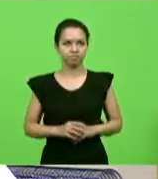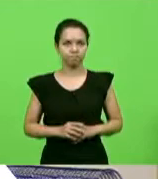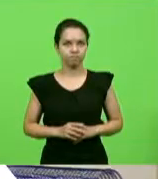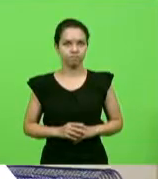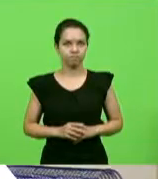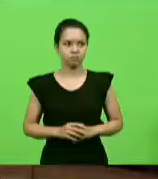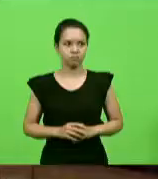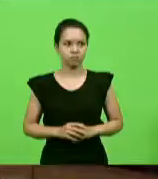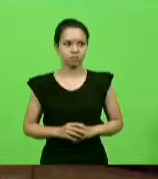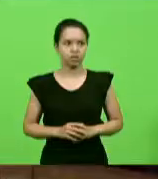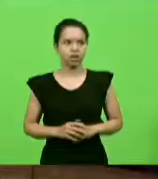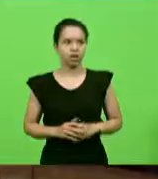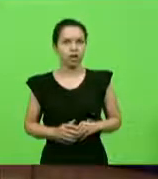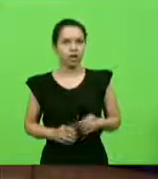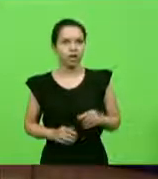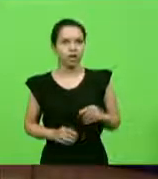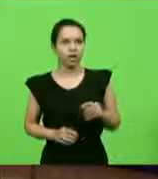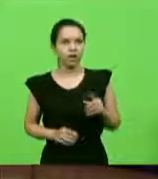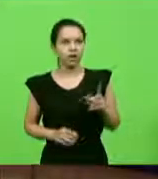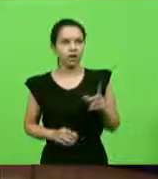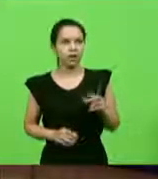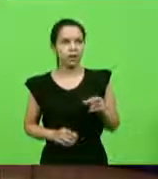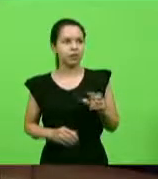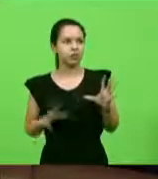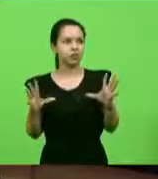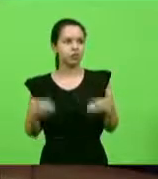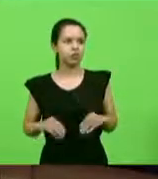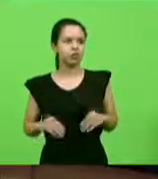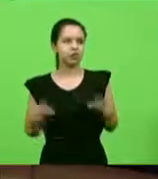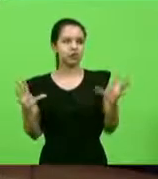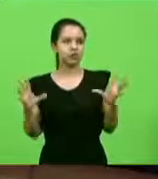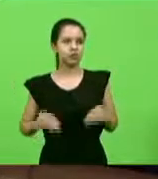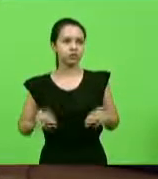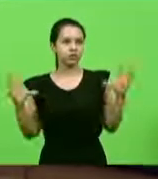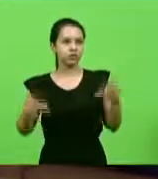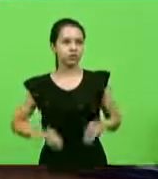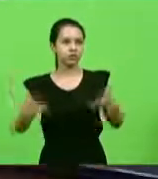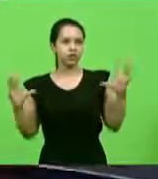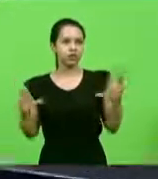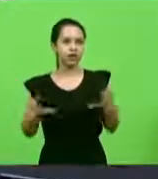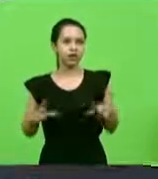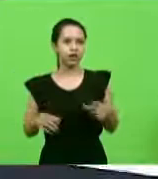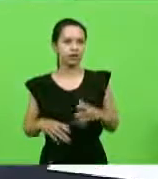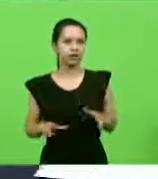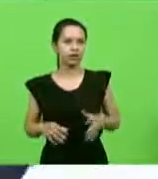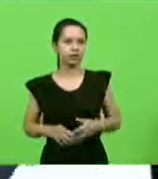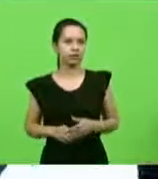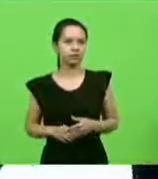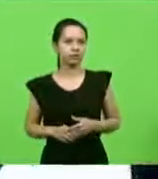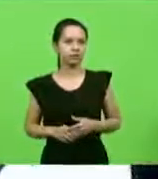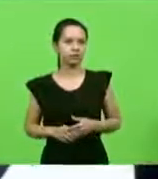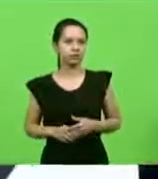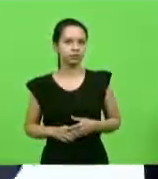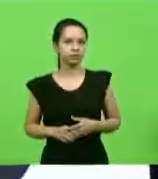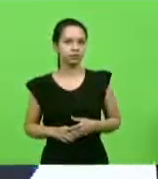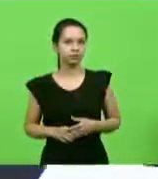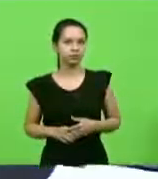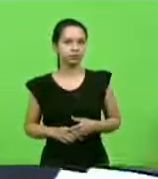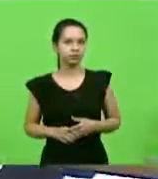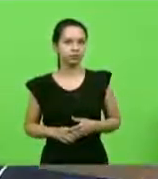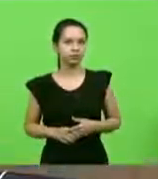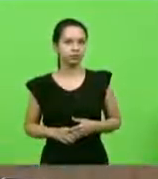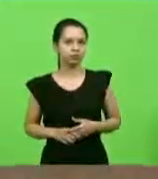todos do Oeste, eu também sou de Nova Itaberá. Por favor, deputado. Obrigada, presidente, pela